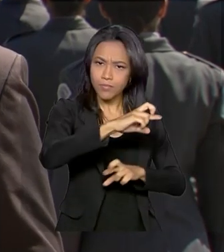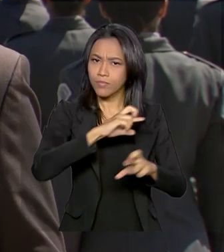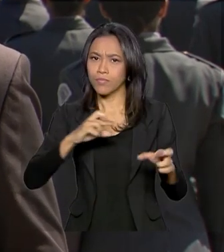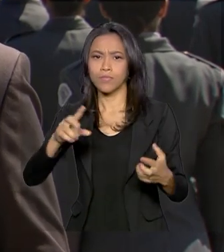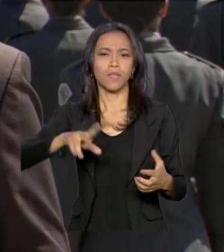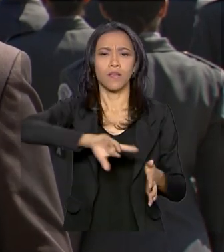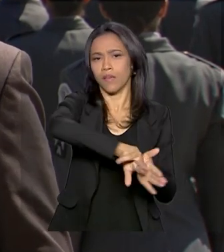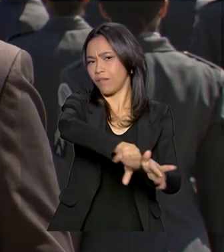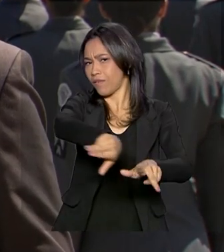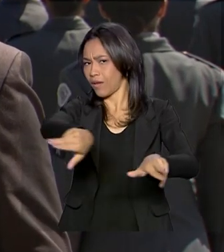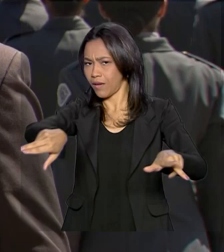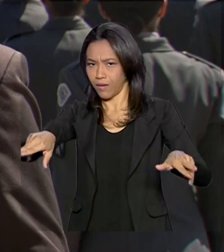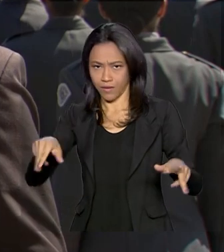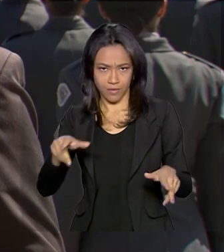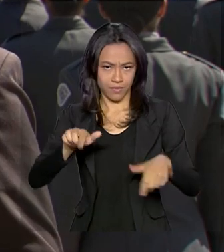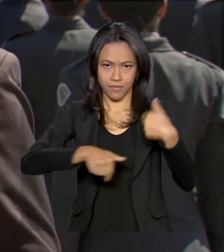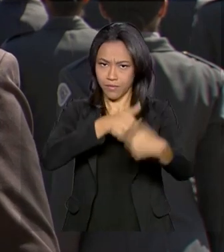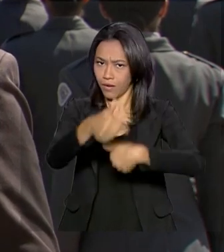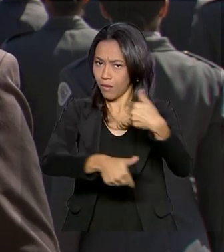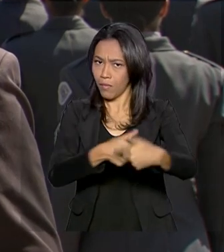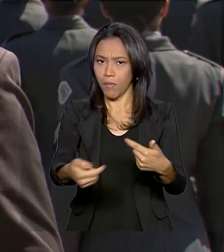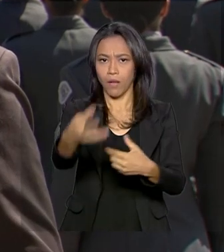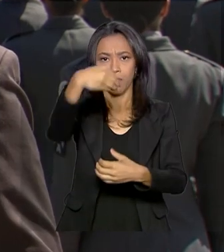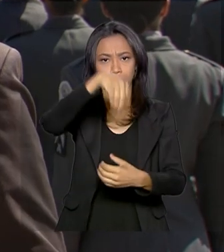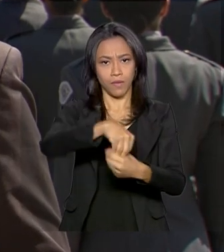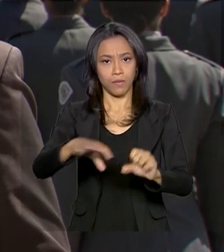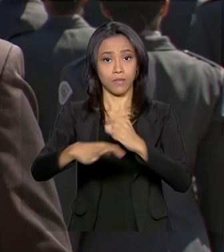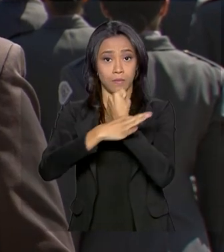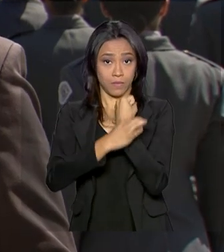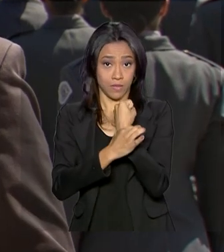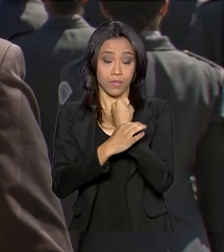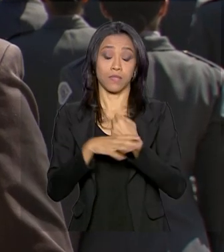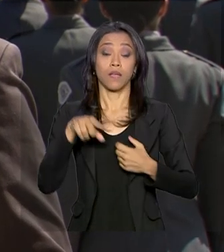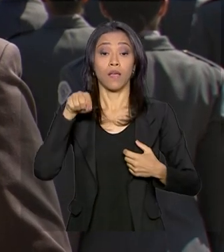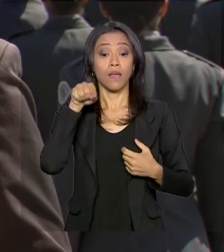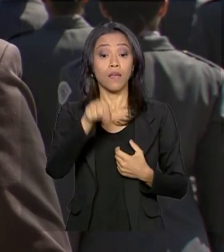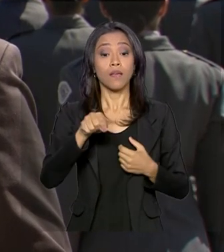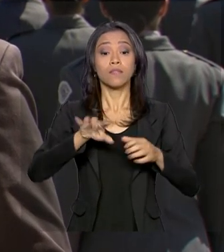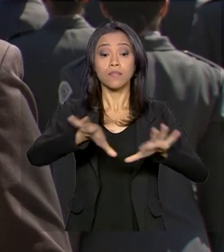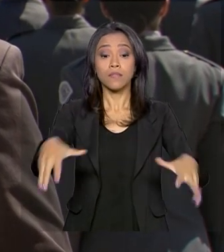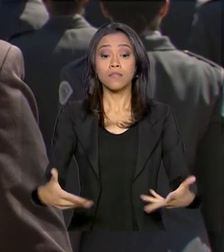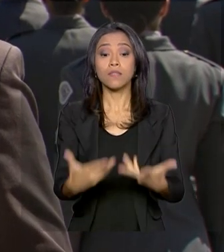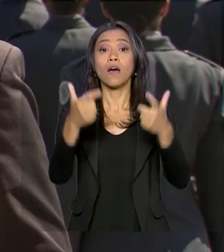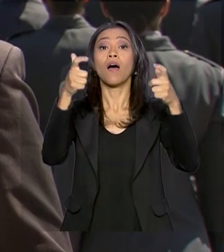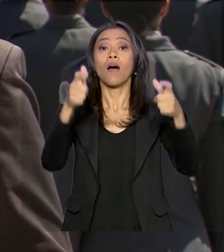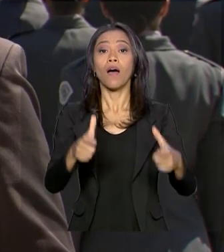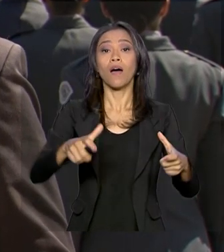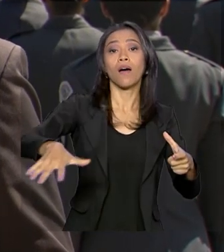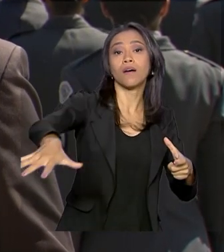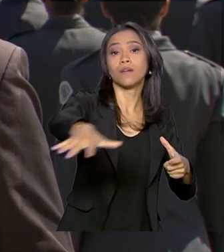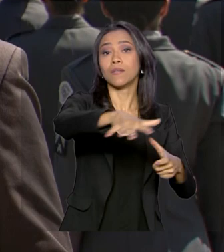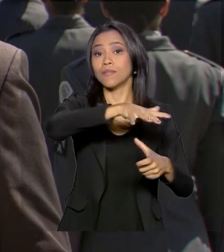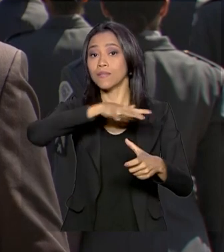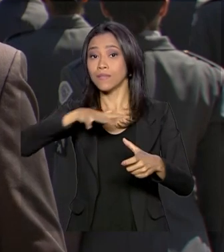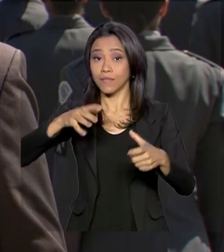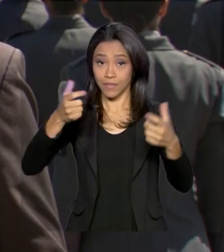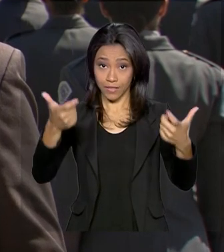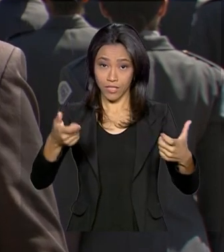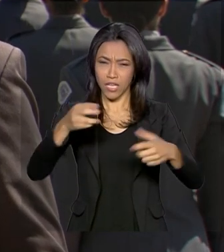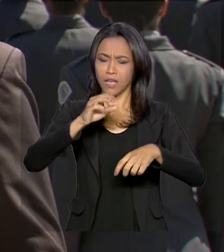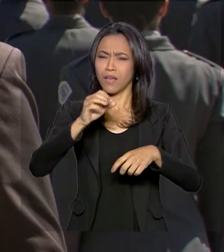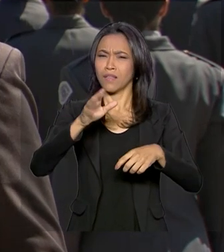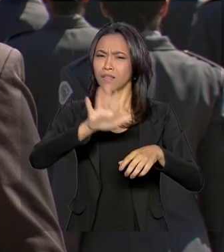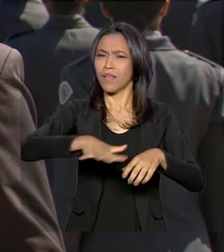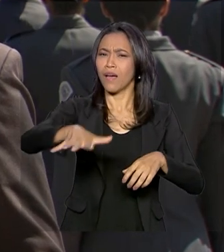diversas atividades da Força Pública. A solenidade acontece no Anhembi, no Sambódromo, localizado na zona